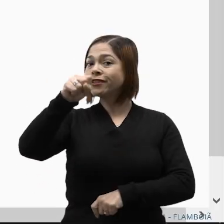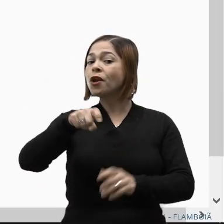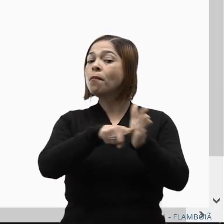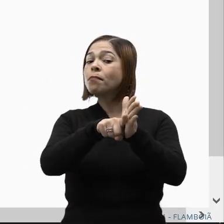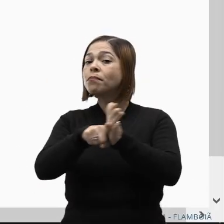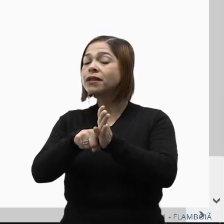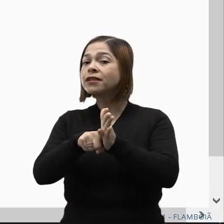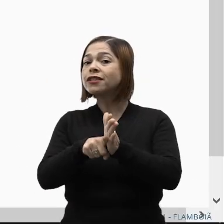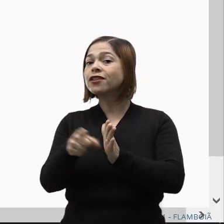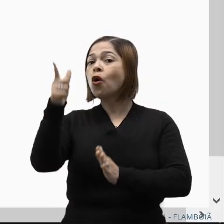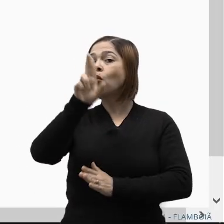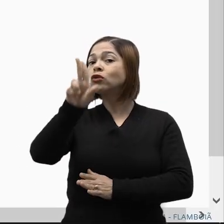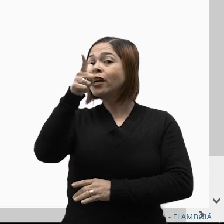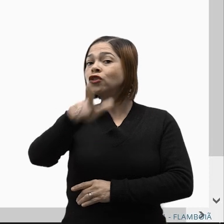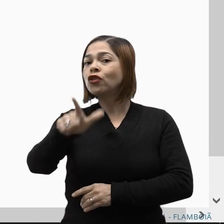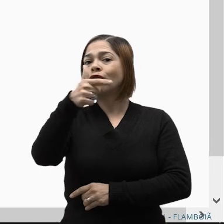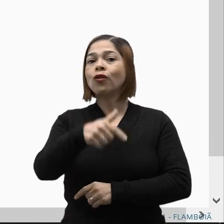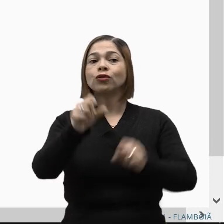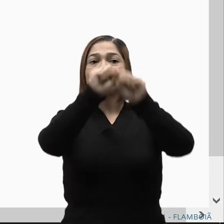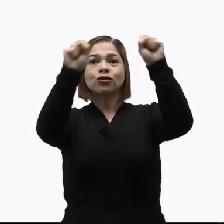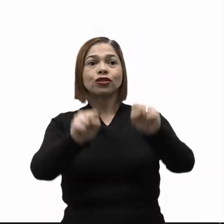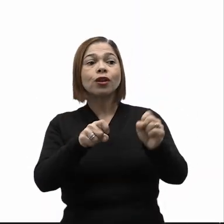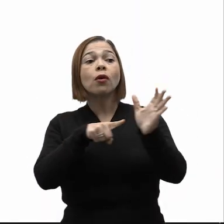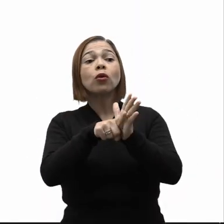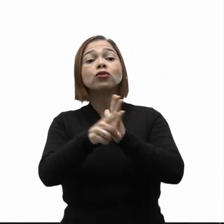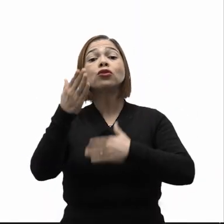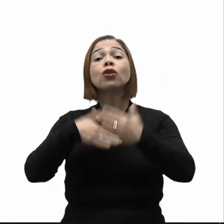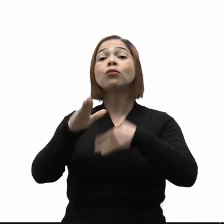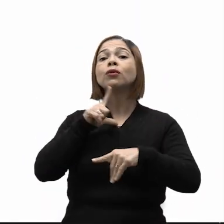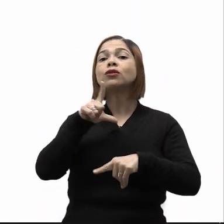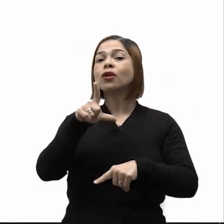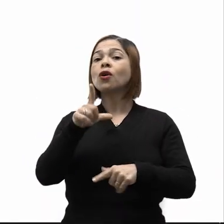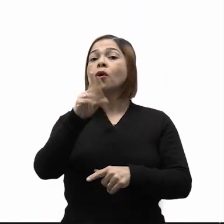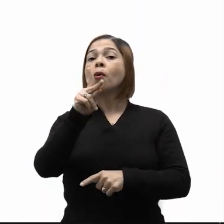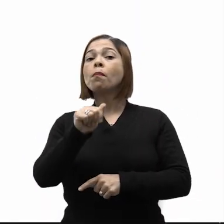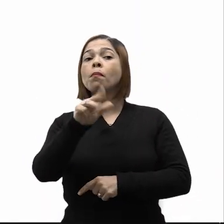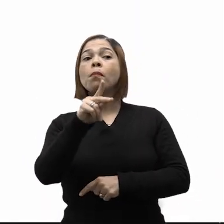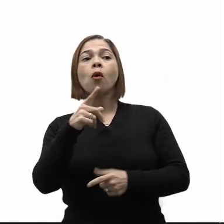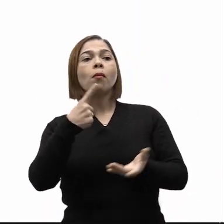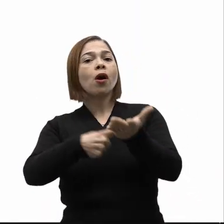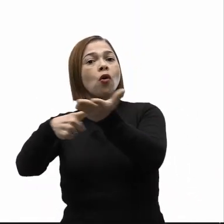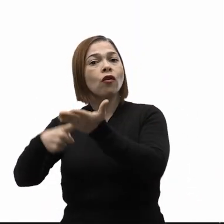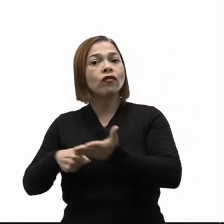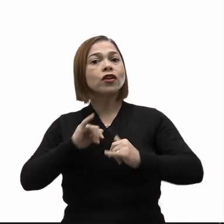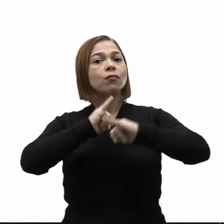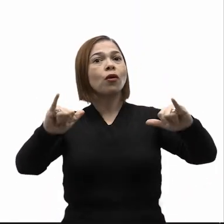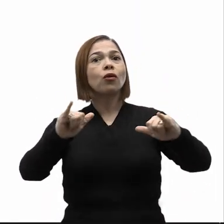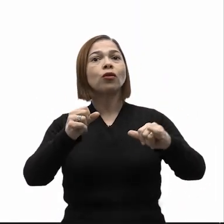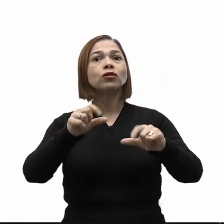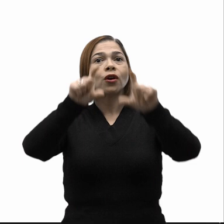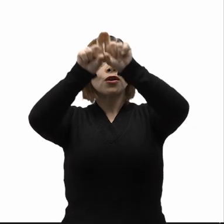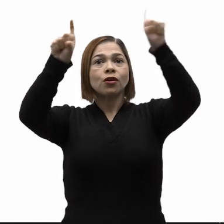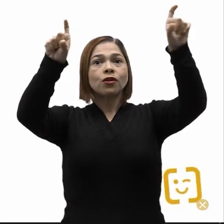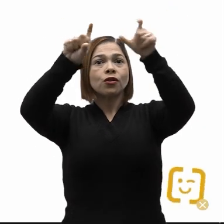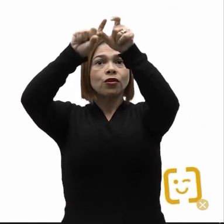consultar pesquisas reaproveitáveis. O sistema consulta automaticamente o módulo Poupa Convênios e informa, no canto